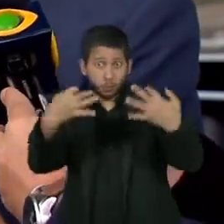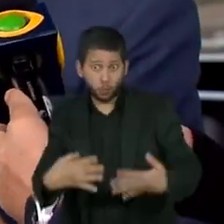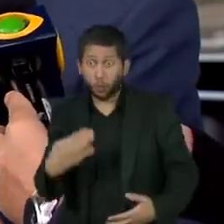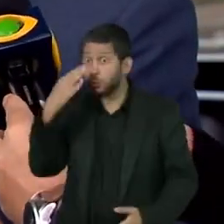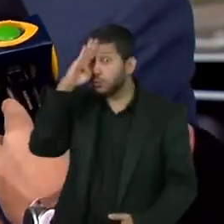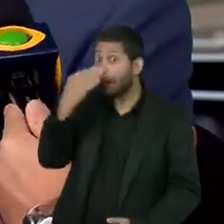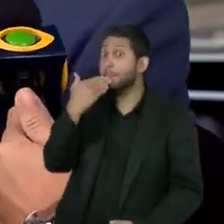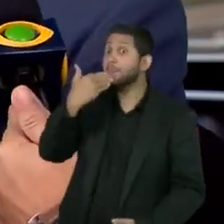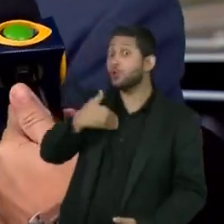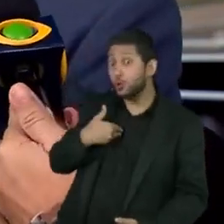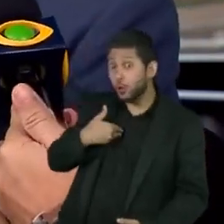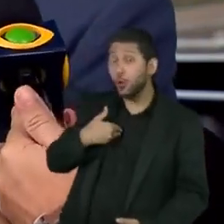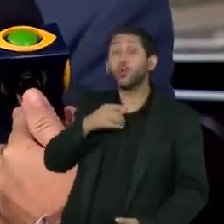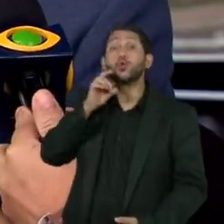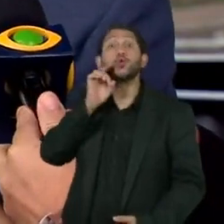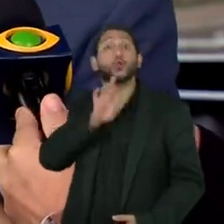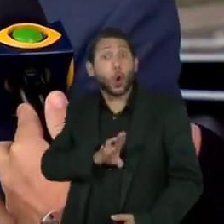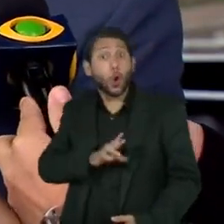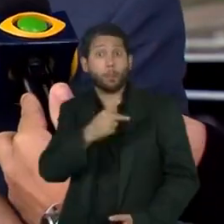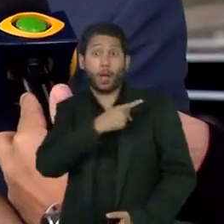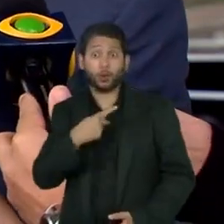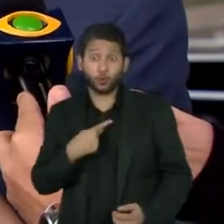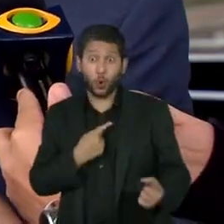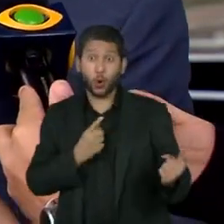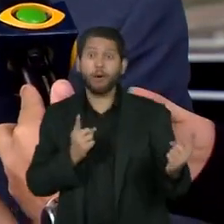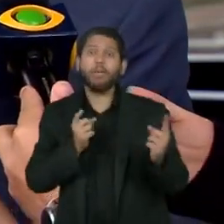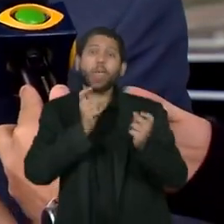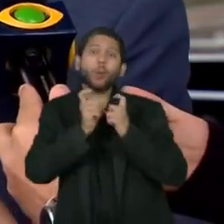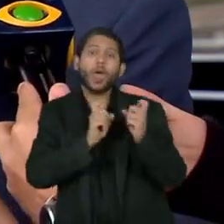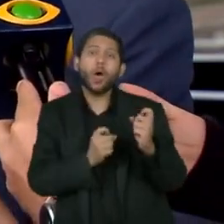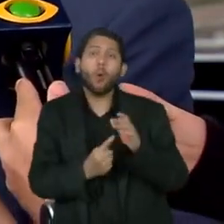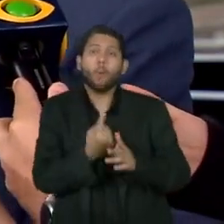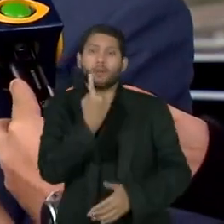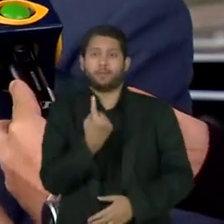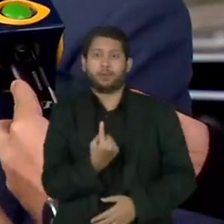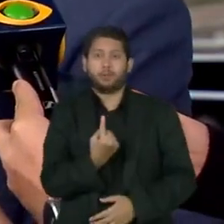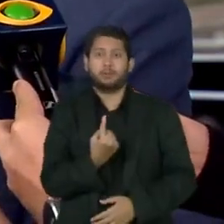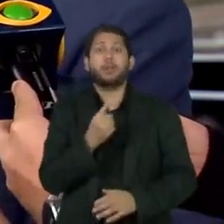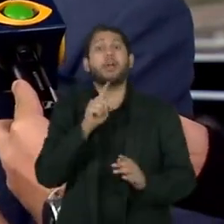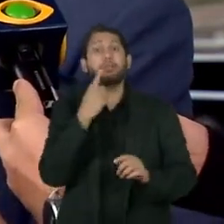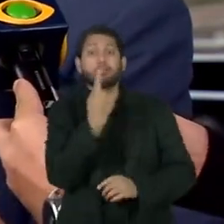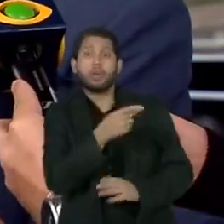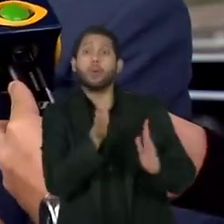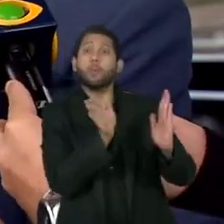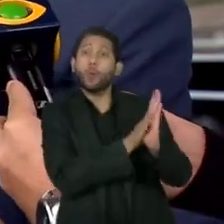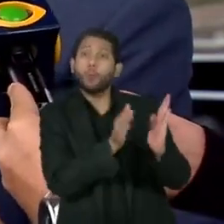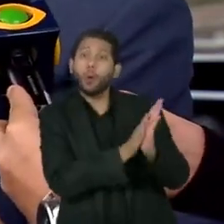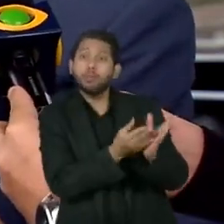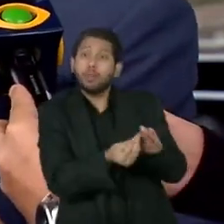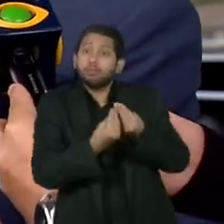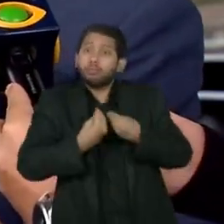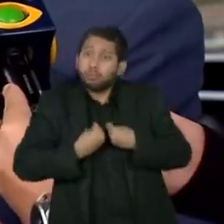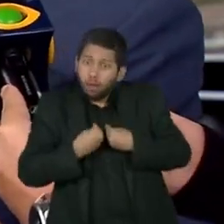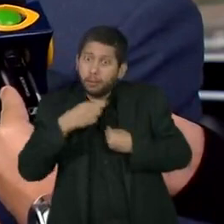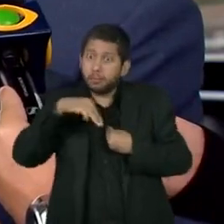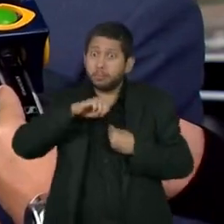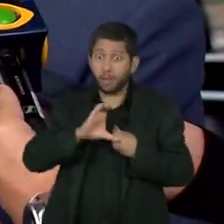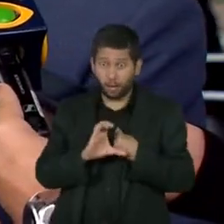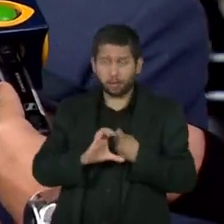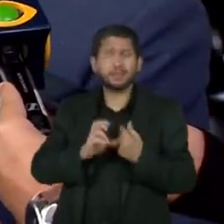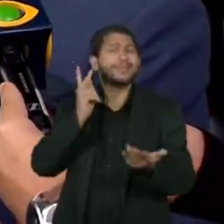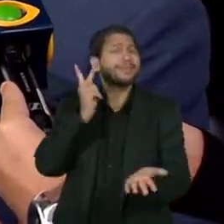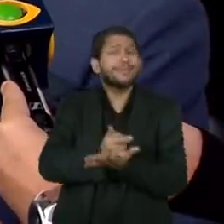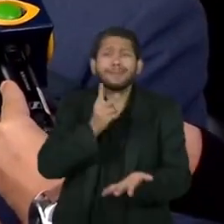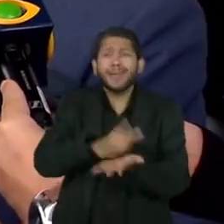apenas que ele recebesse o pastor uma única vez, que a reunião seria para apresentar propostas ao ministério e que sempre recebeu